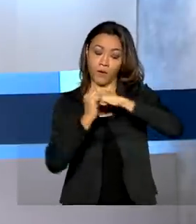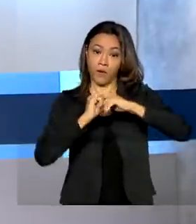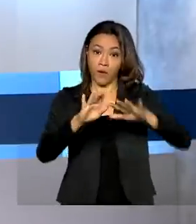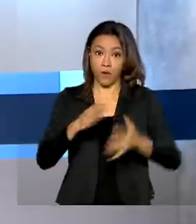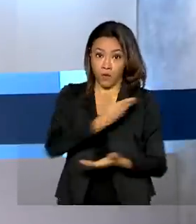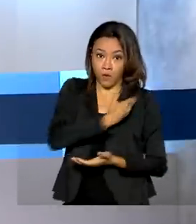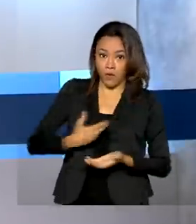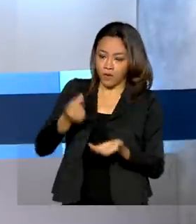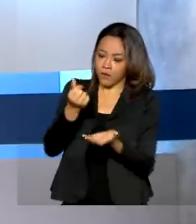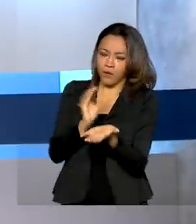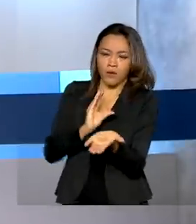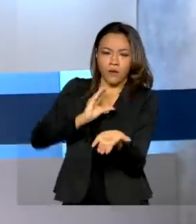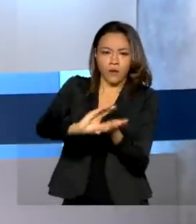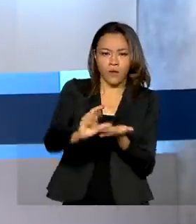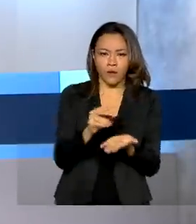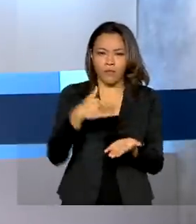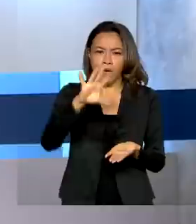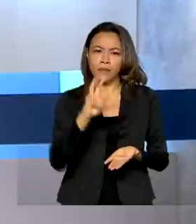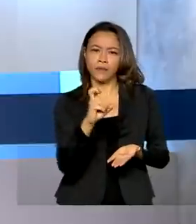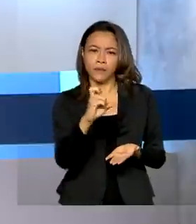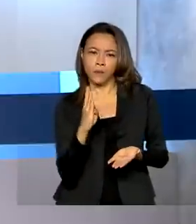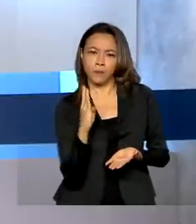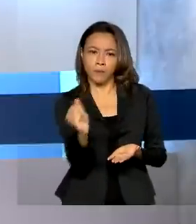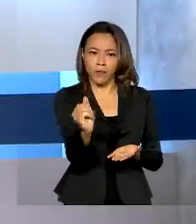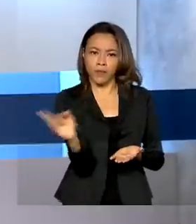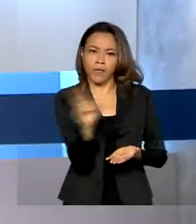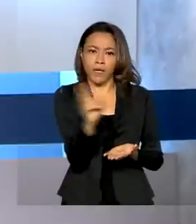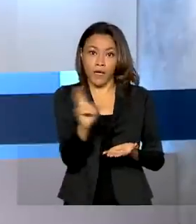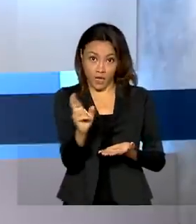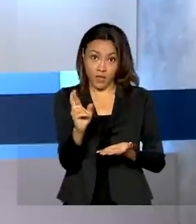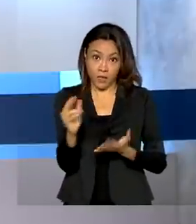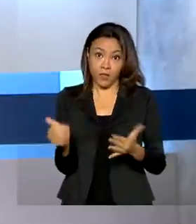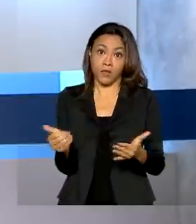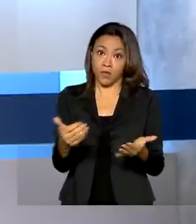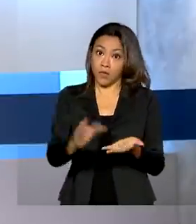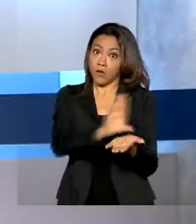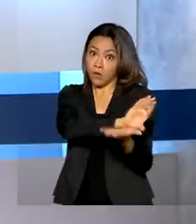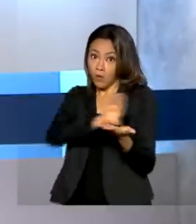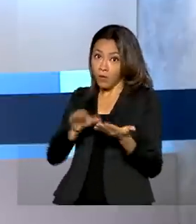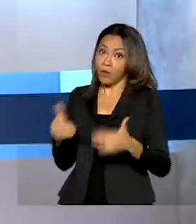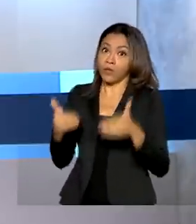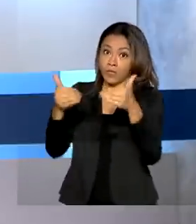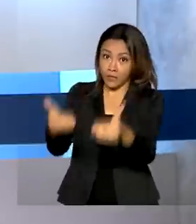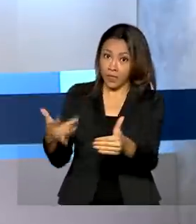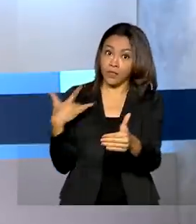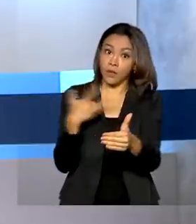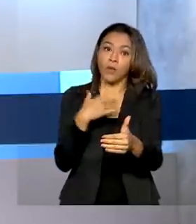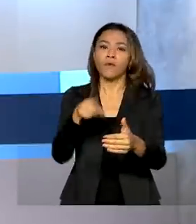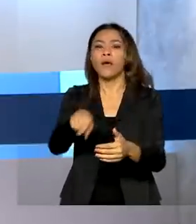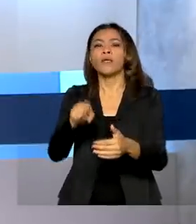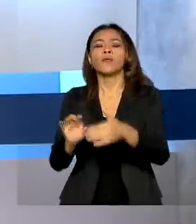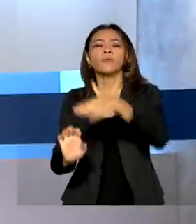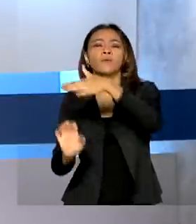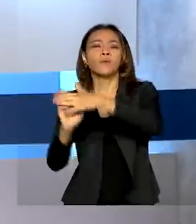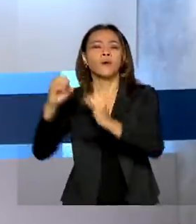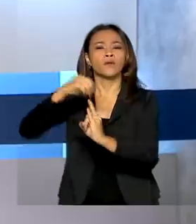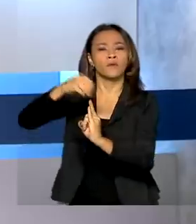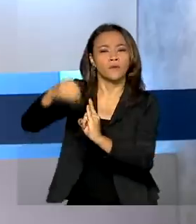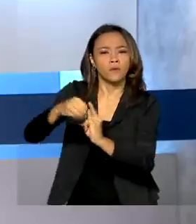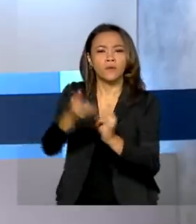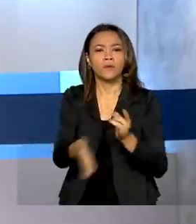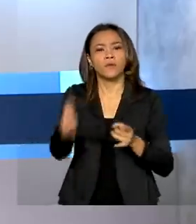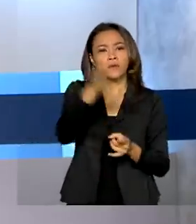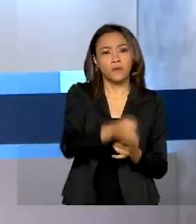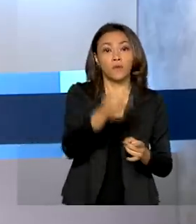de 5 bilhões de reais ao Ministério da Saúde. O crédito será para a Fundação Oswaldo Cruz, Hospital Nossa Senhora da Conceição